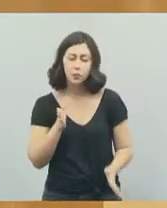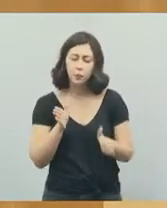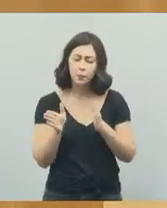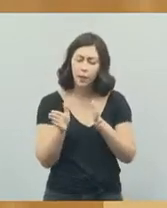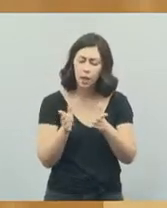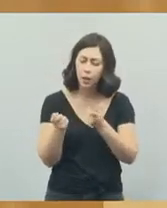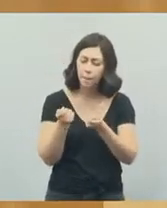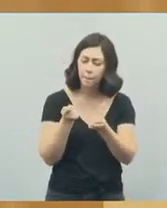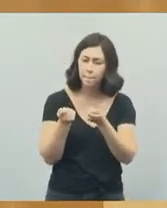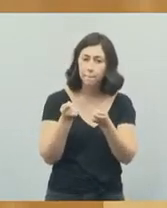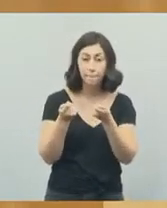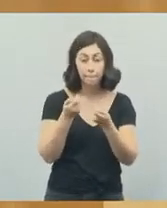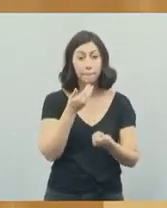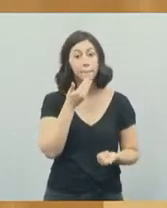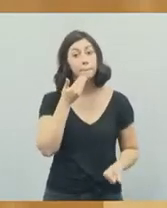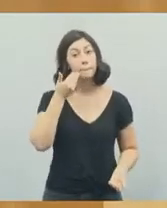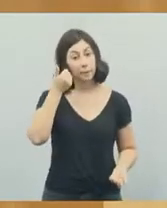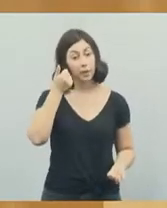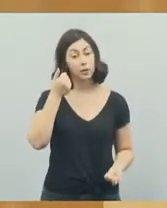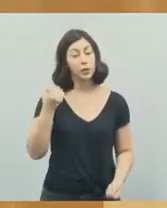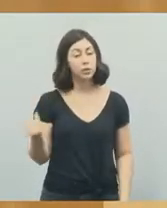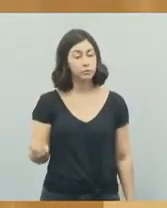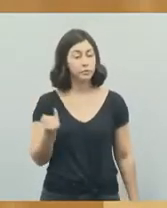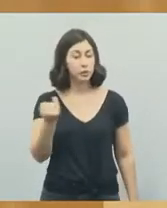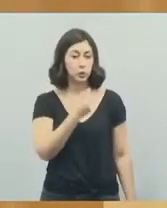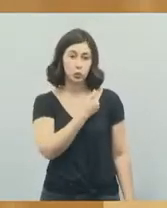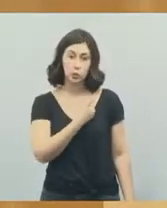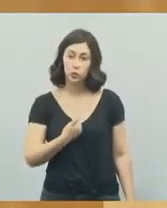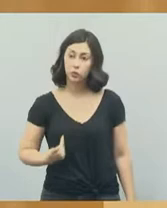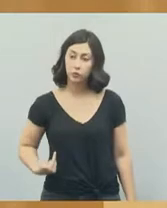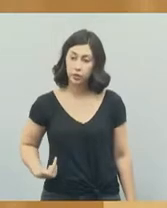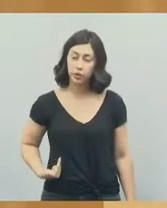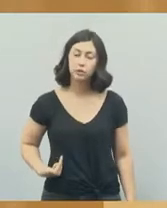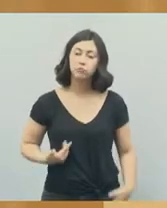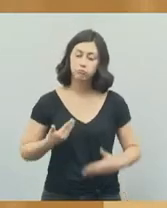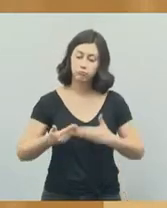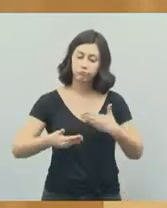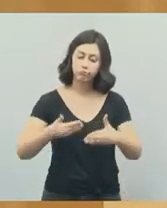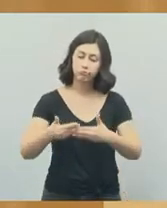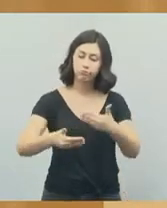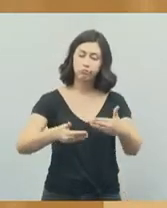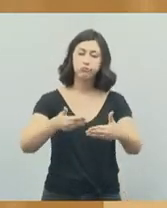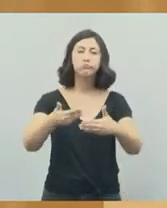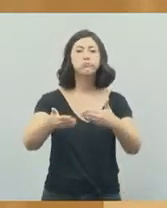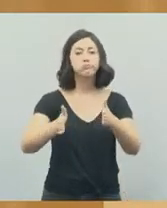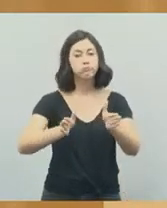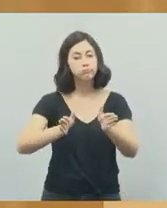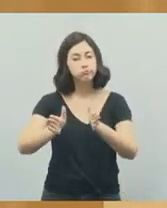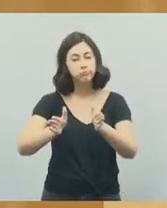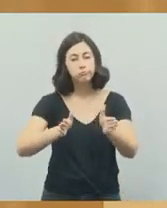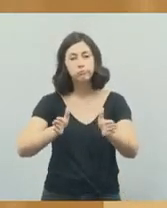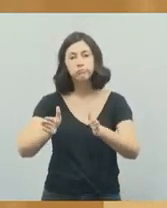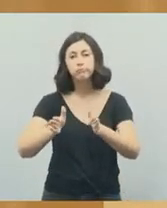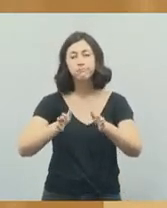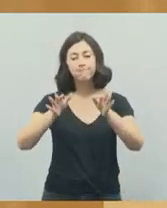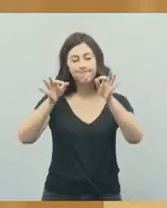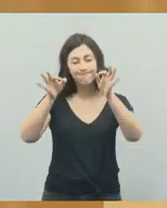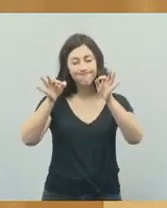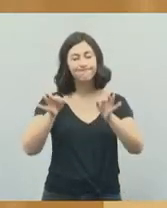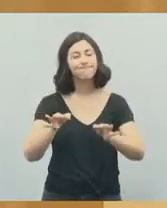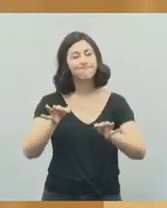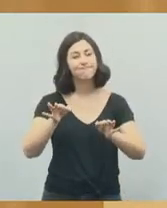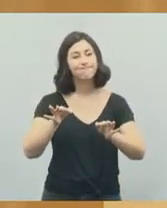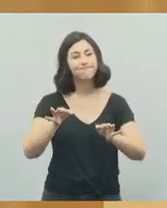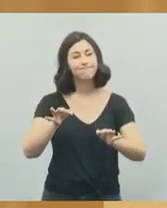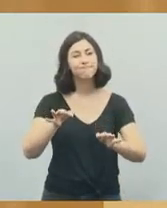administração necessária, o governo dele, seja aí, um governo que venha a ter êxito, e